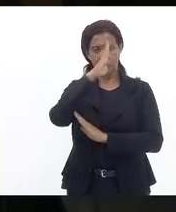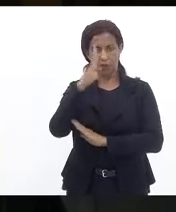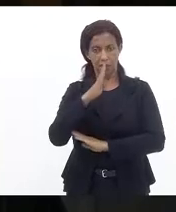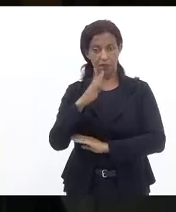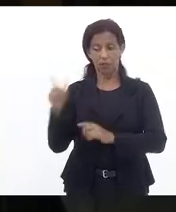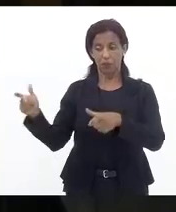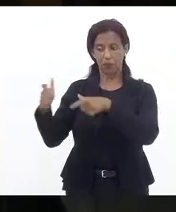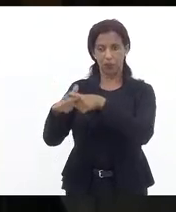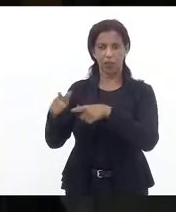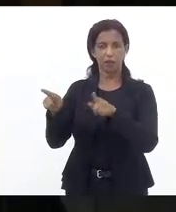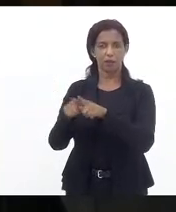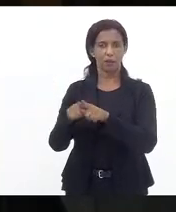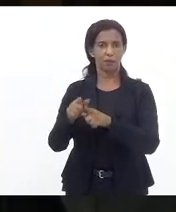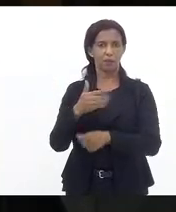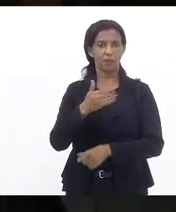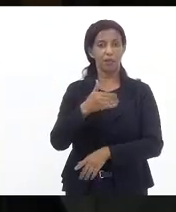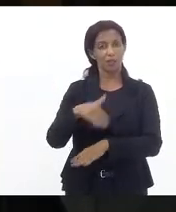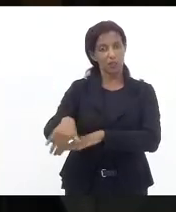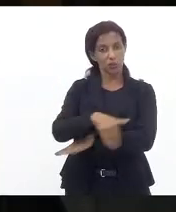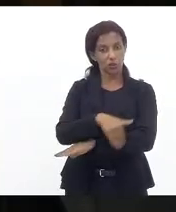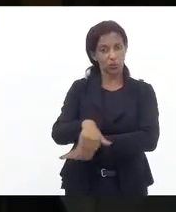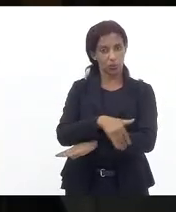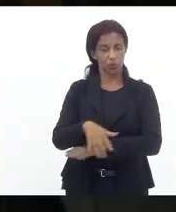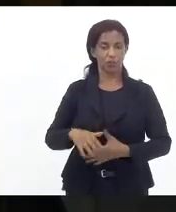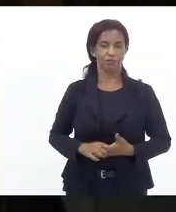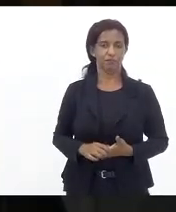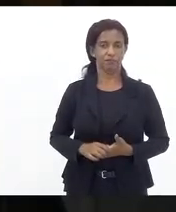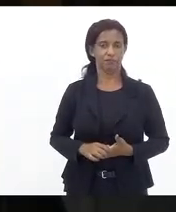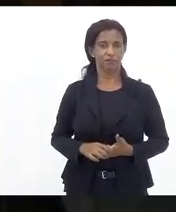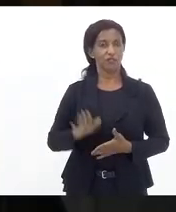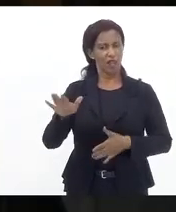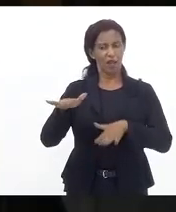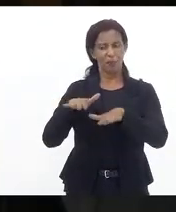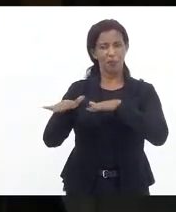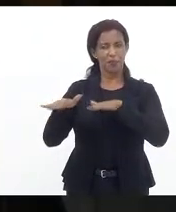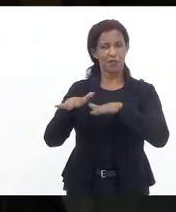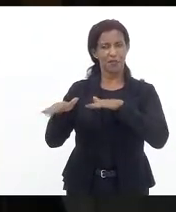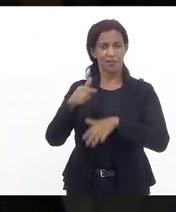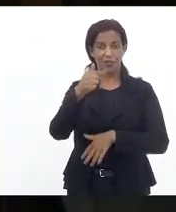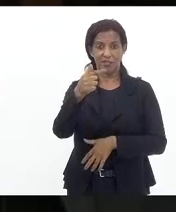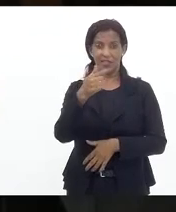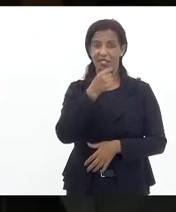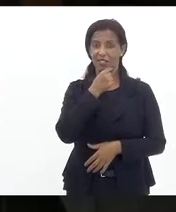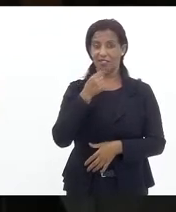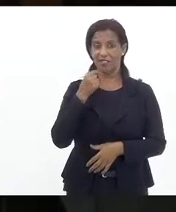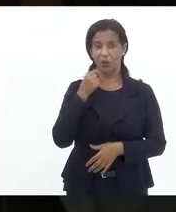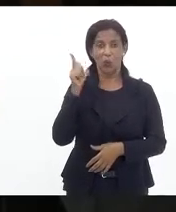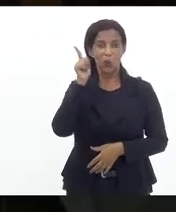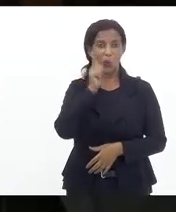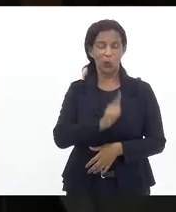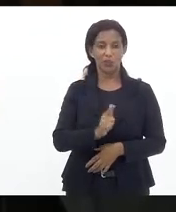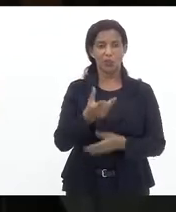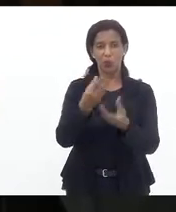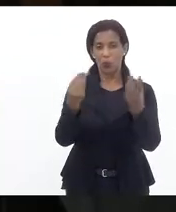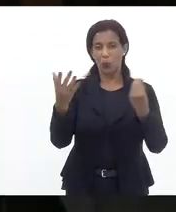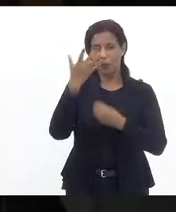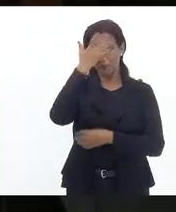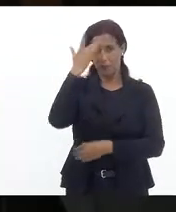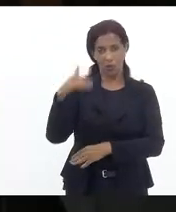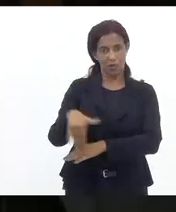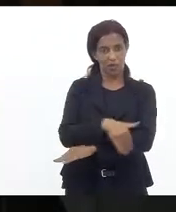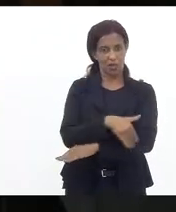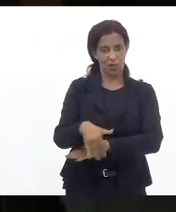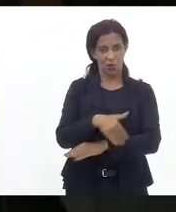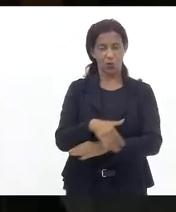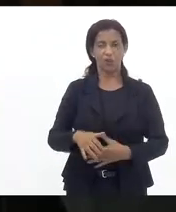minoria também nas ruas fizeram mobilizações no 7 de setembro onde conseguiram levar muita gente para as ruas isso